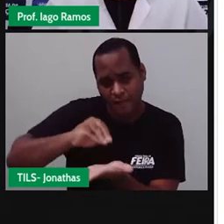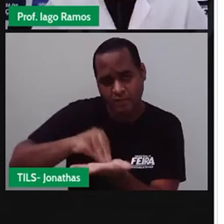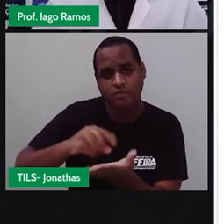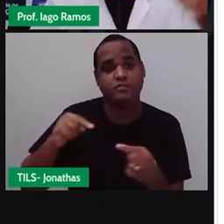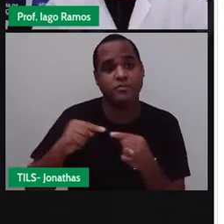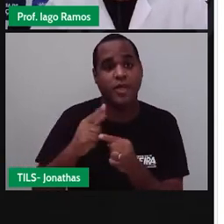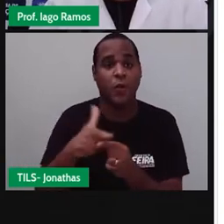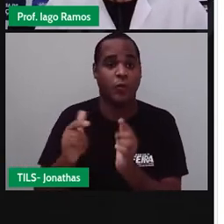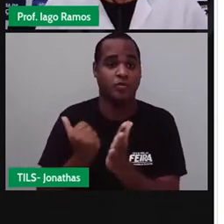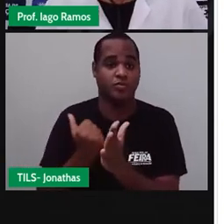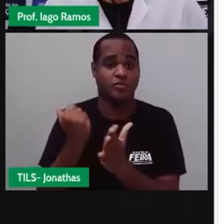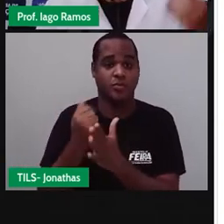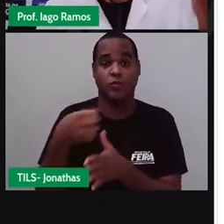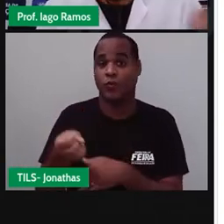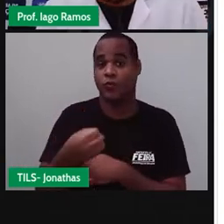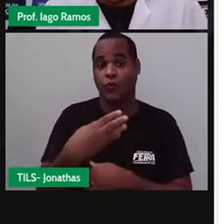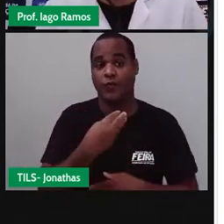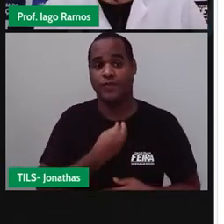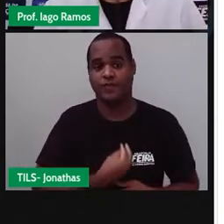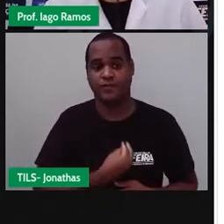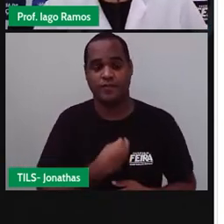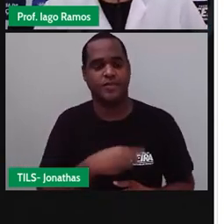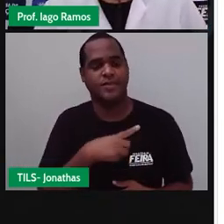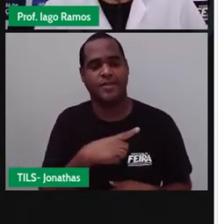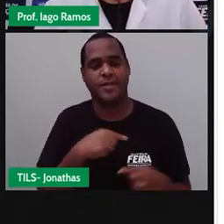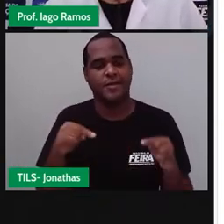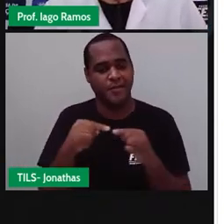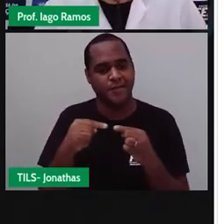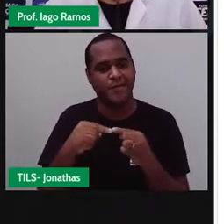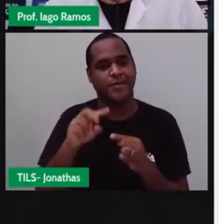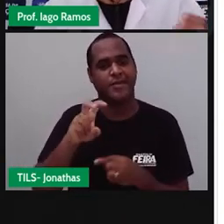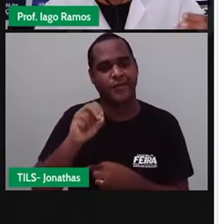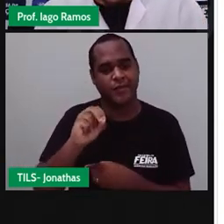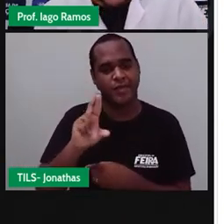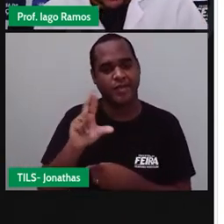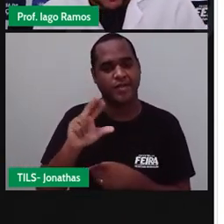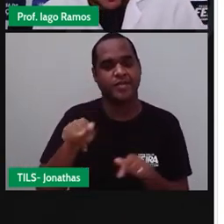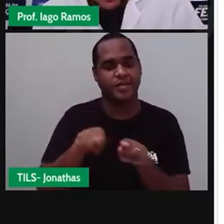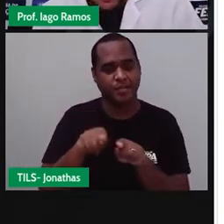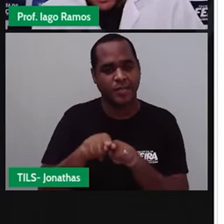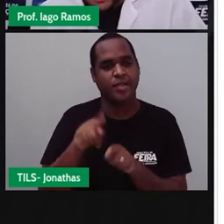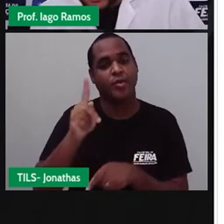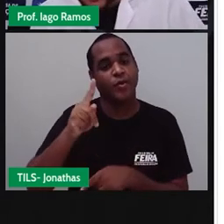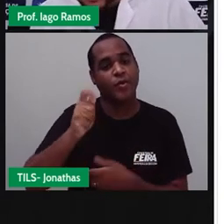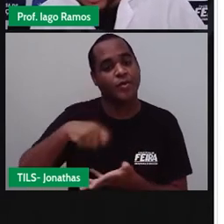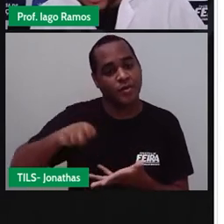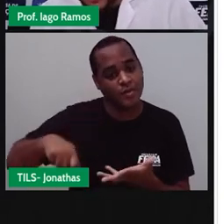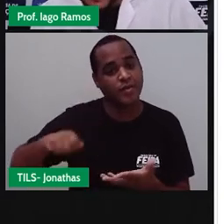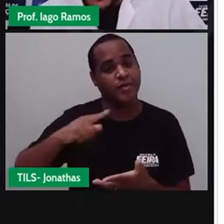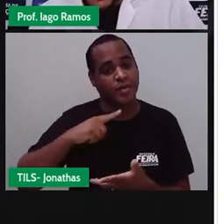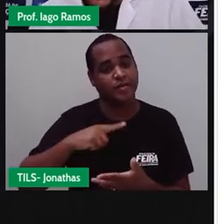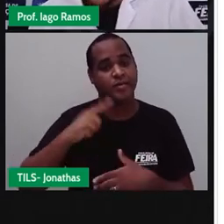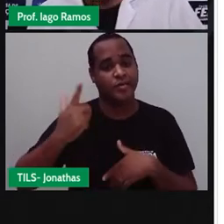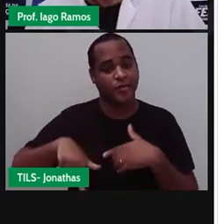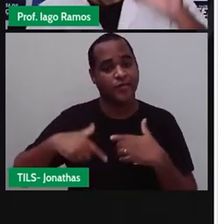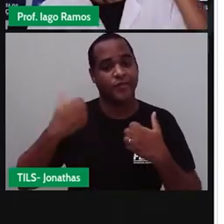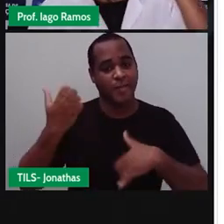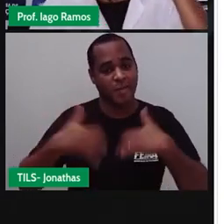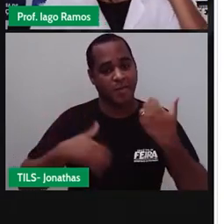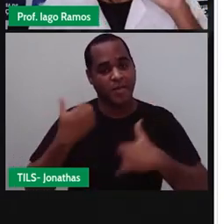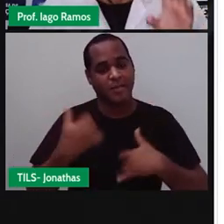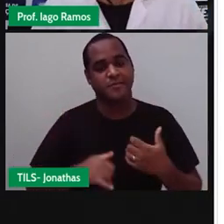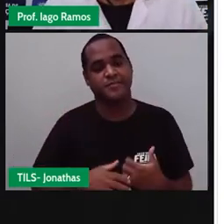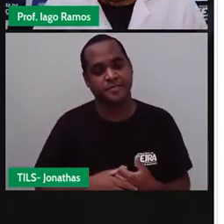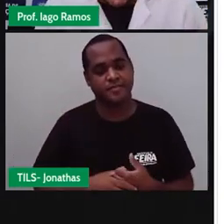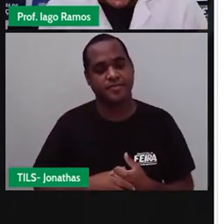certo? E essa nova dívida também de 50 reais. Então a gente vai escrever de novo, dívida de 50. Se